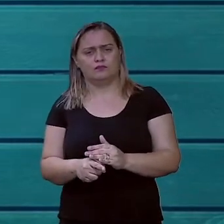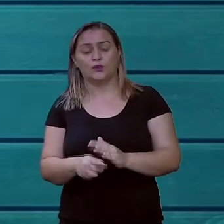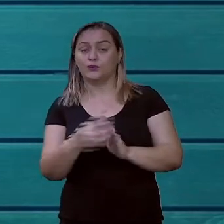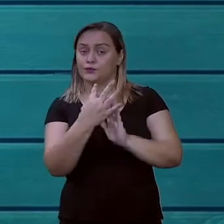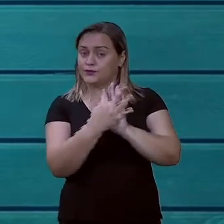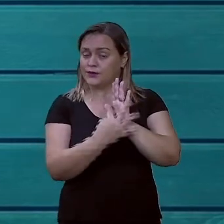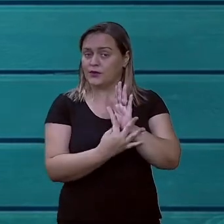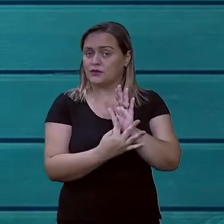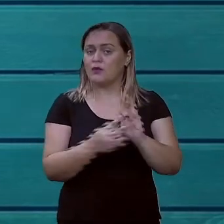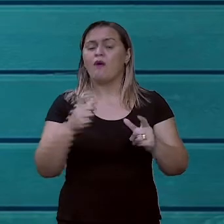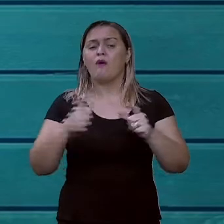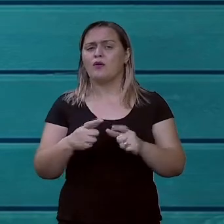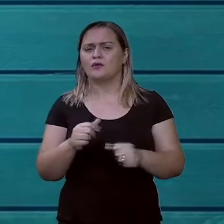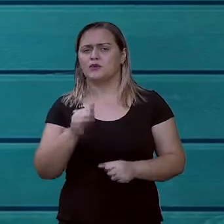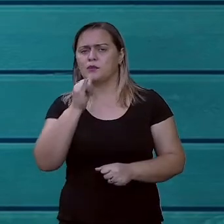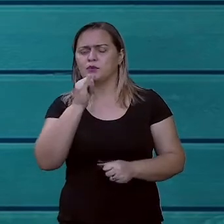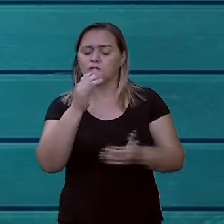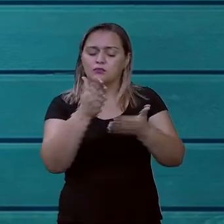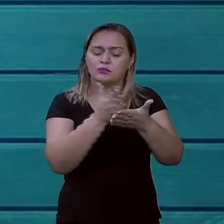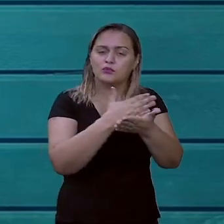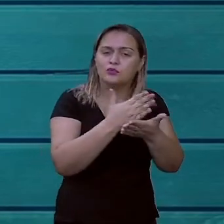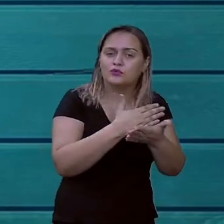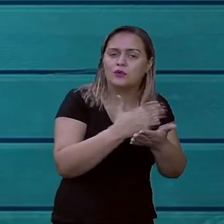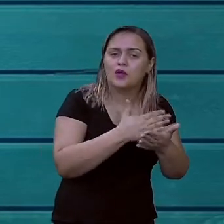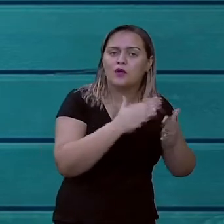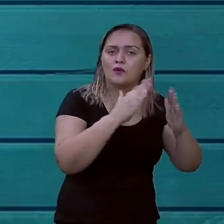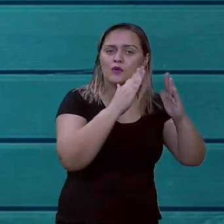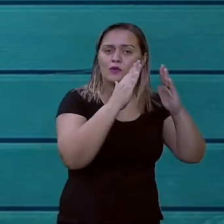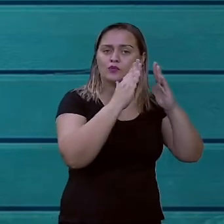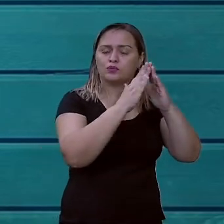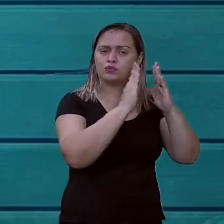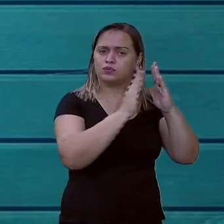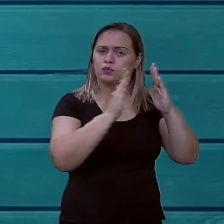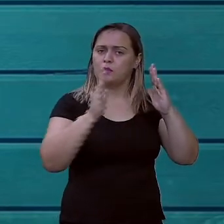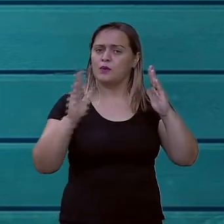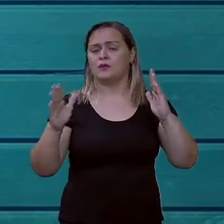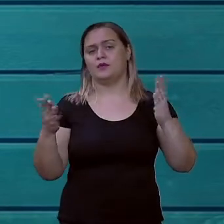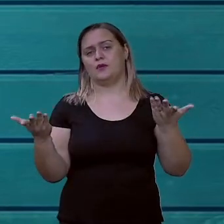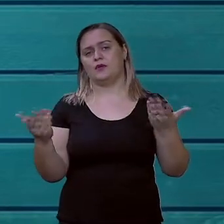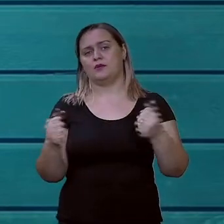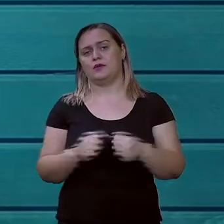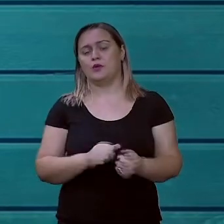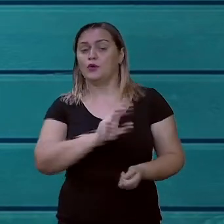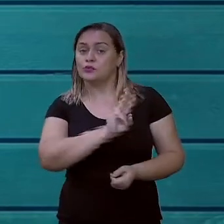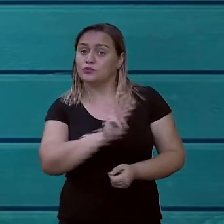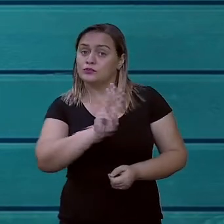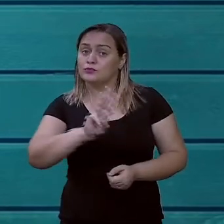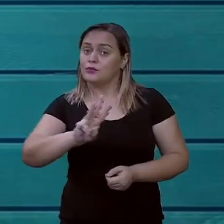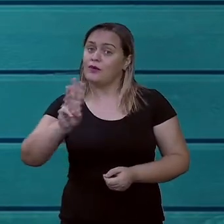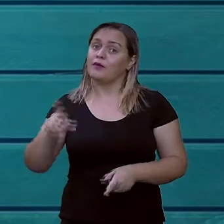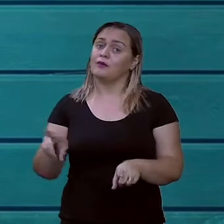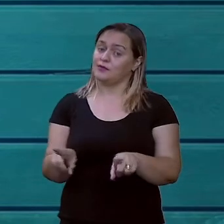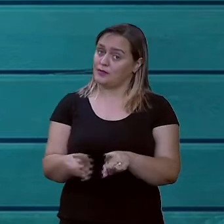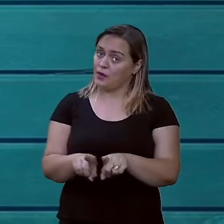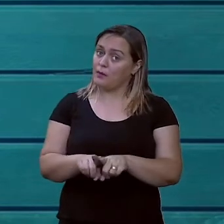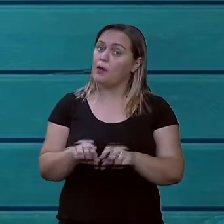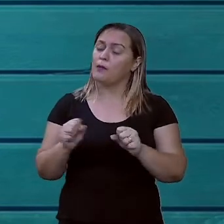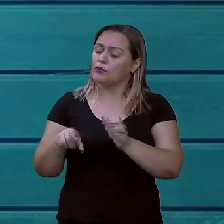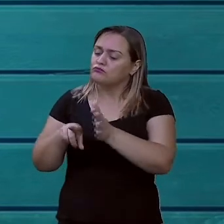Nos livros da biblioteca ou nos sites aí da internet. E fiquem ligados, viu, pessoal?